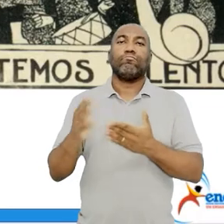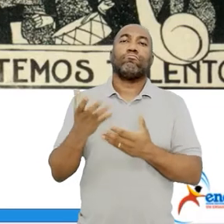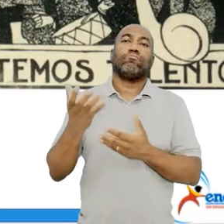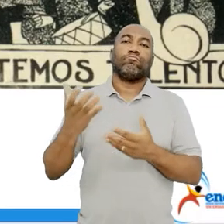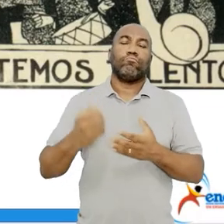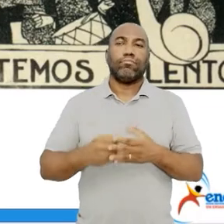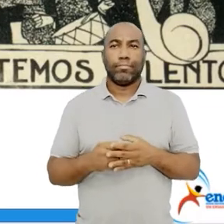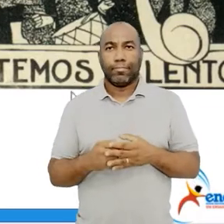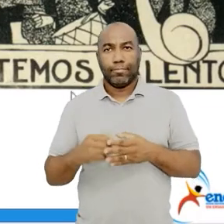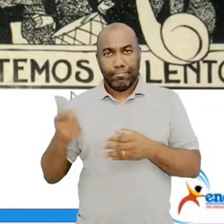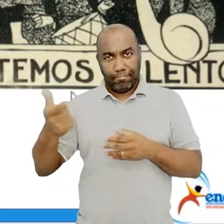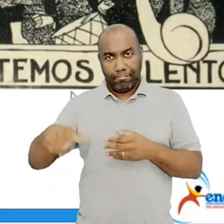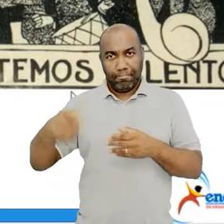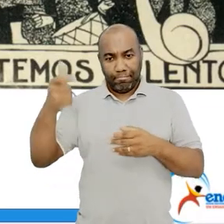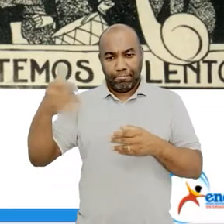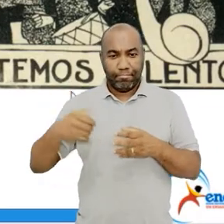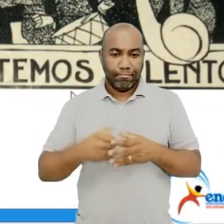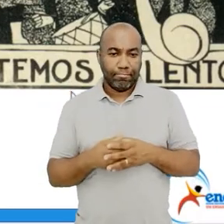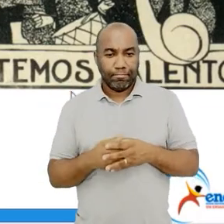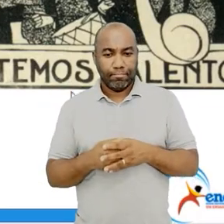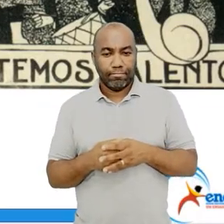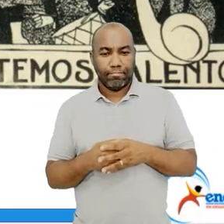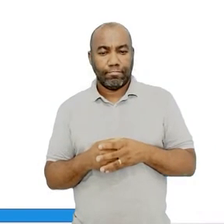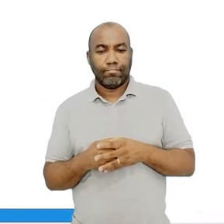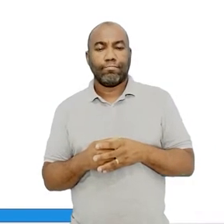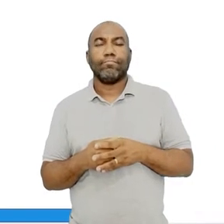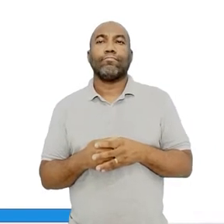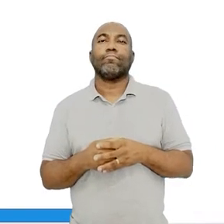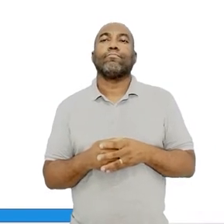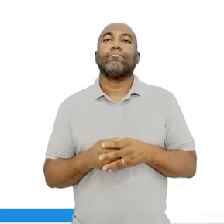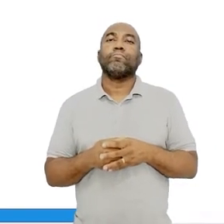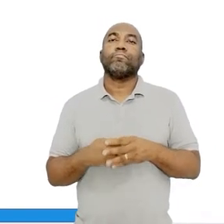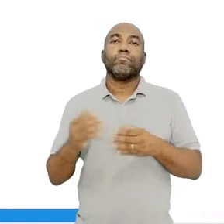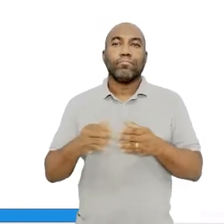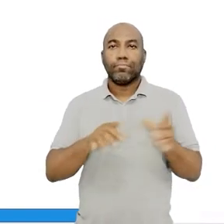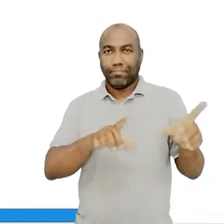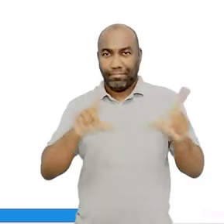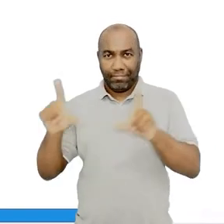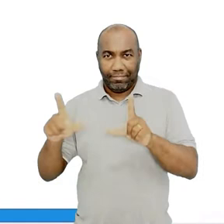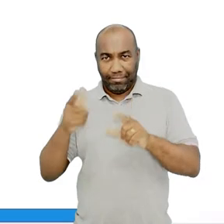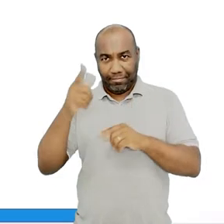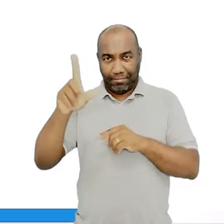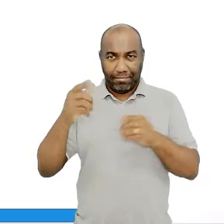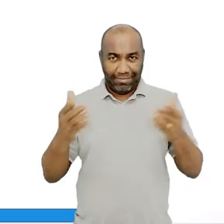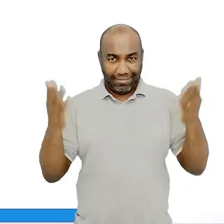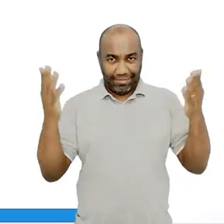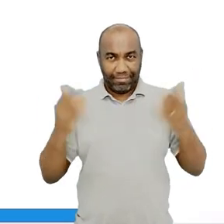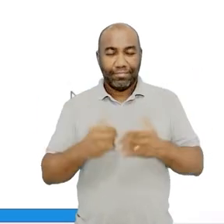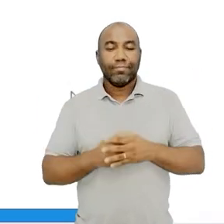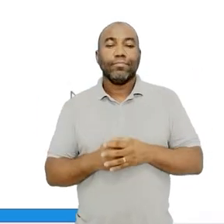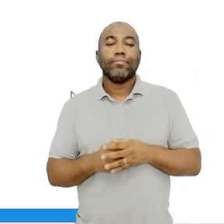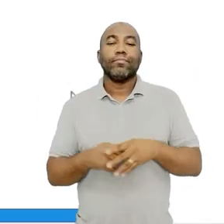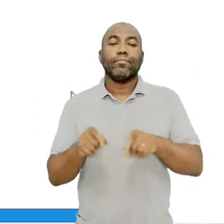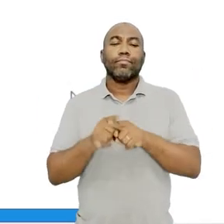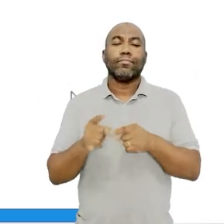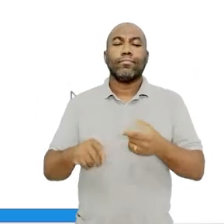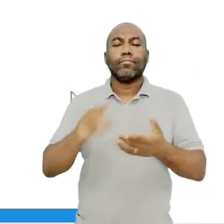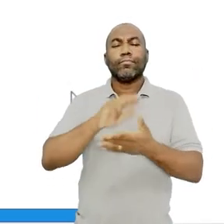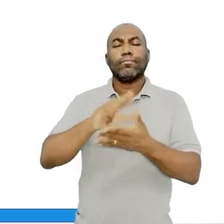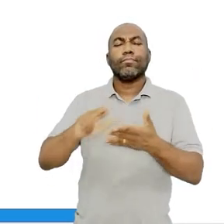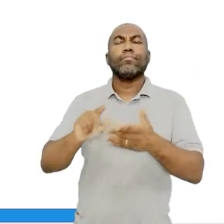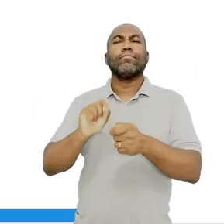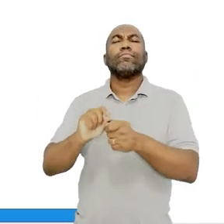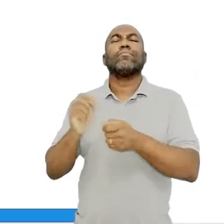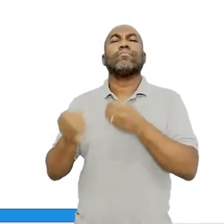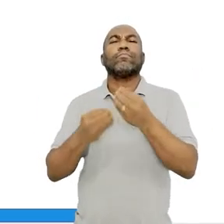Vamos à frente? Aí, para vocês, algumas, para você ver em versos, como que isso